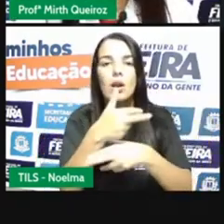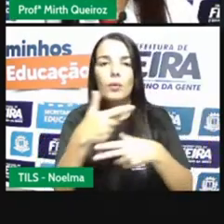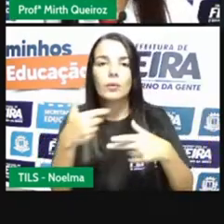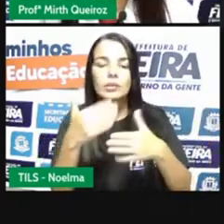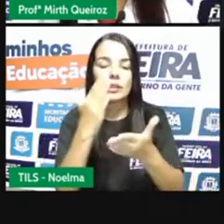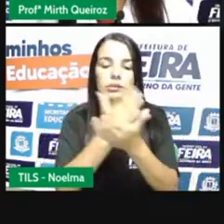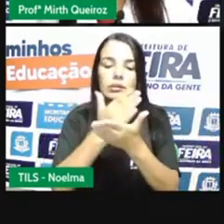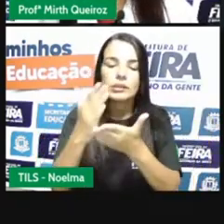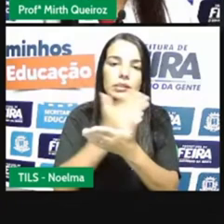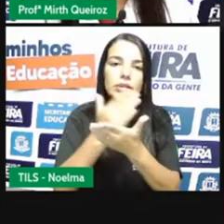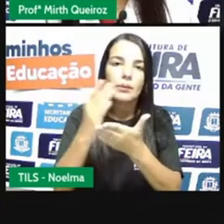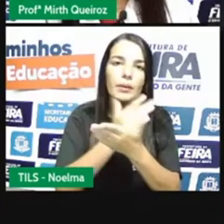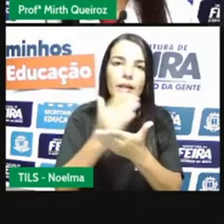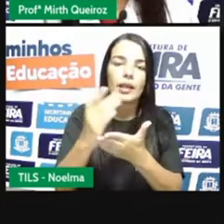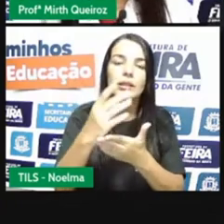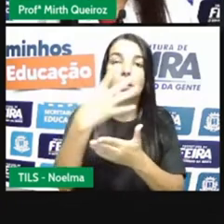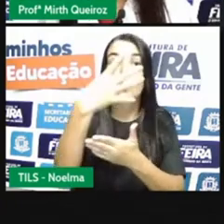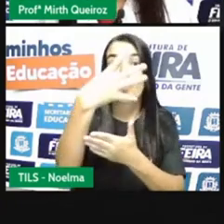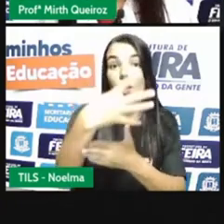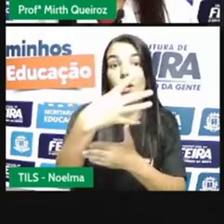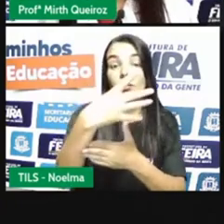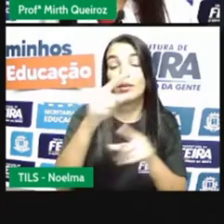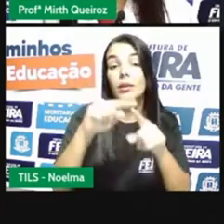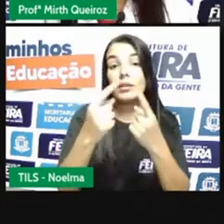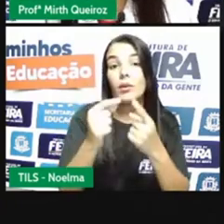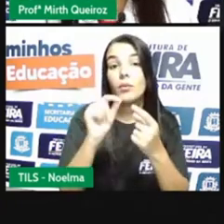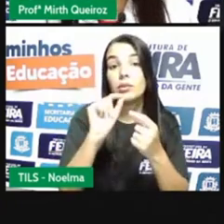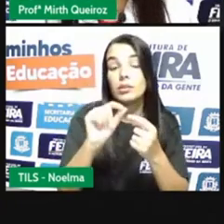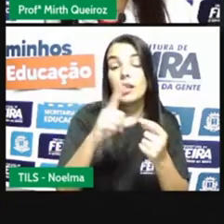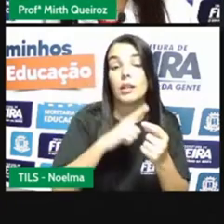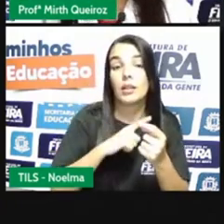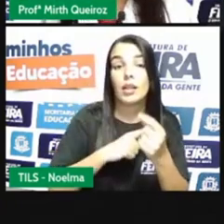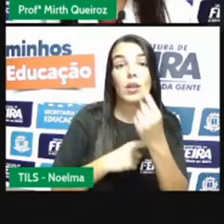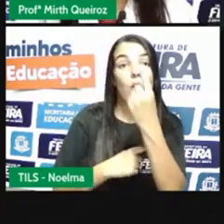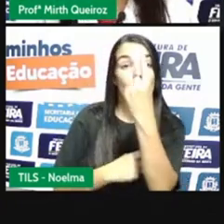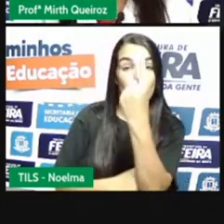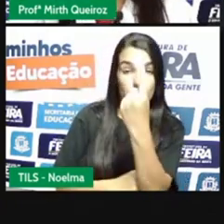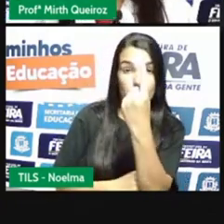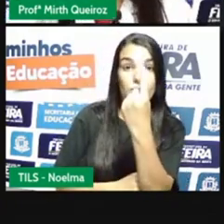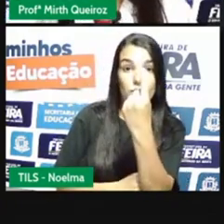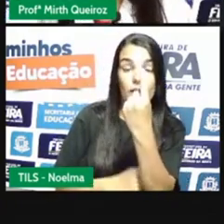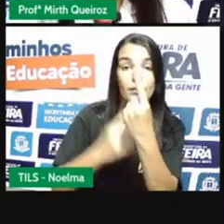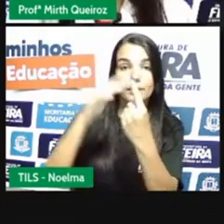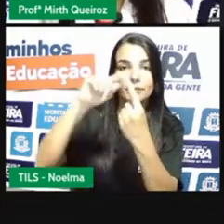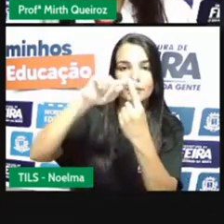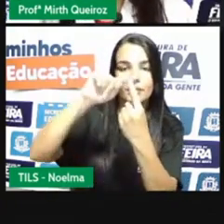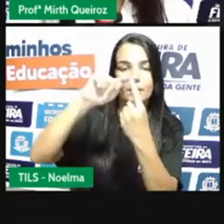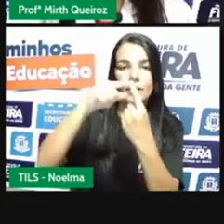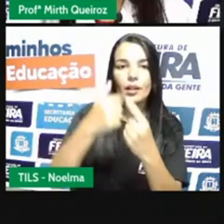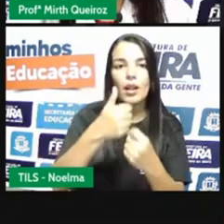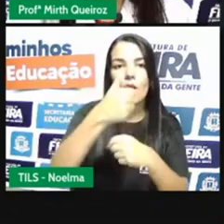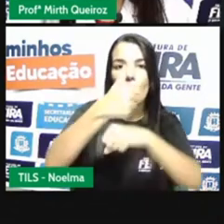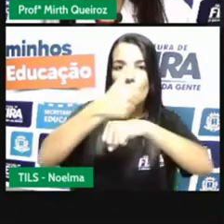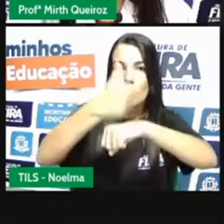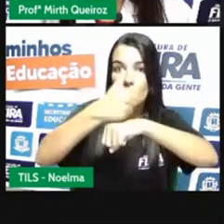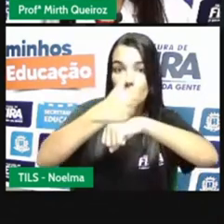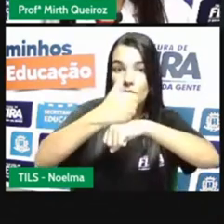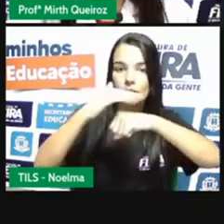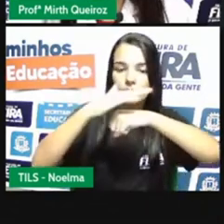uma parte. Quantas partes foram consideradas? Vai ser esse de cima.